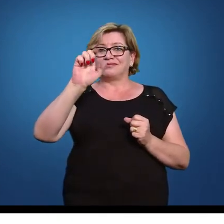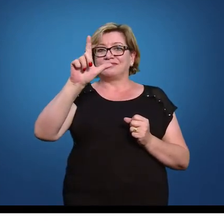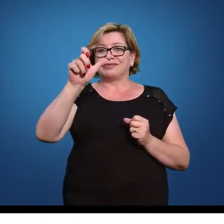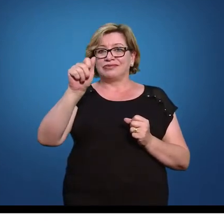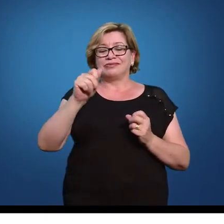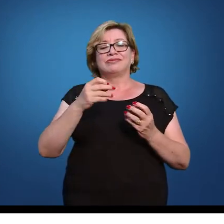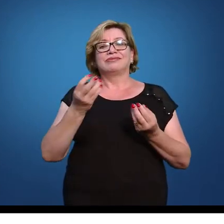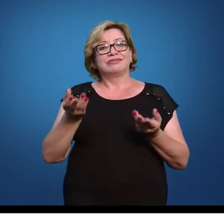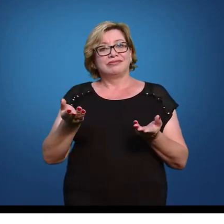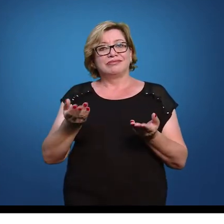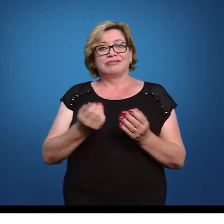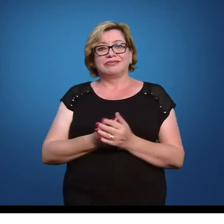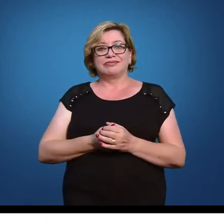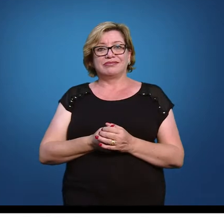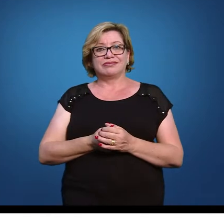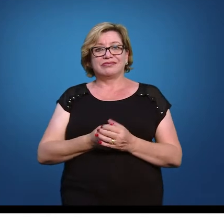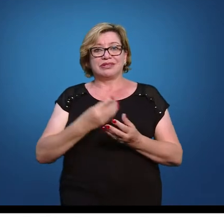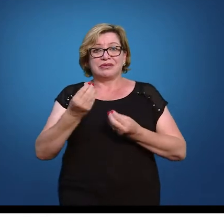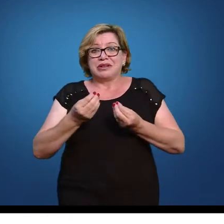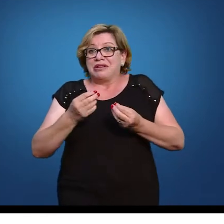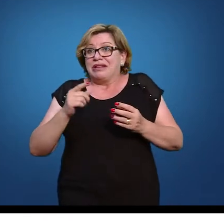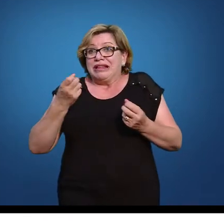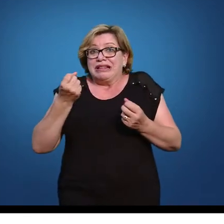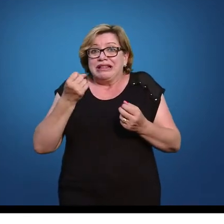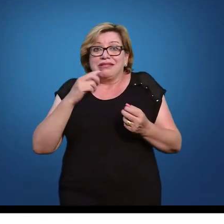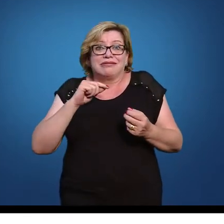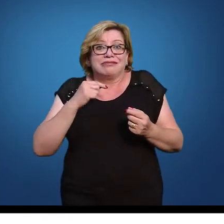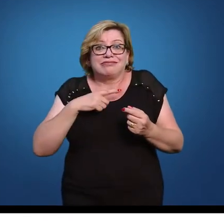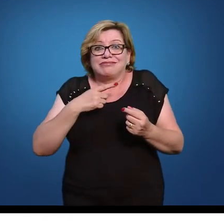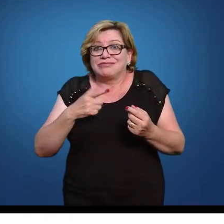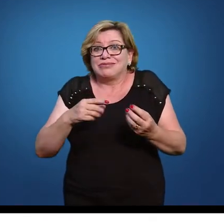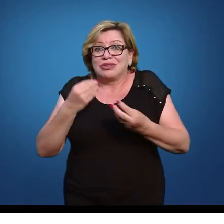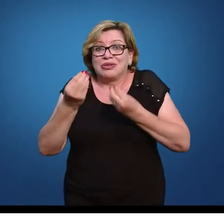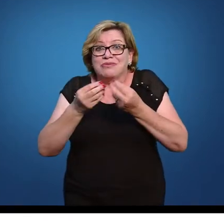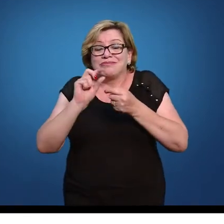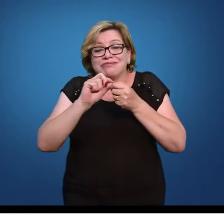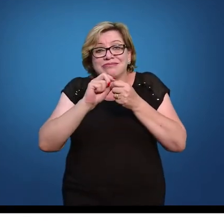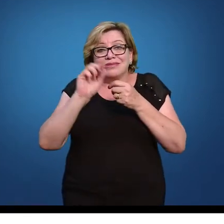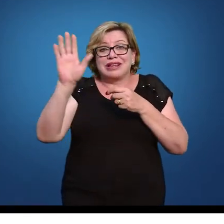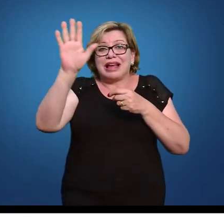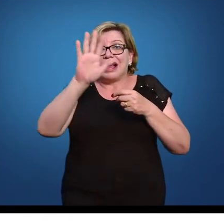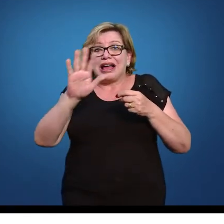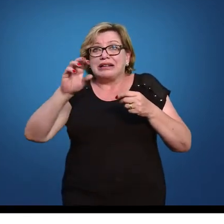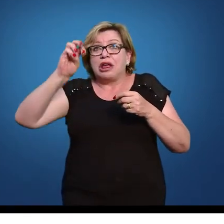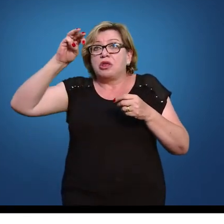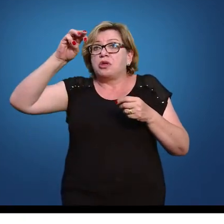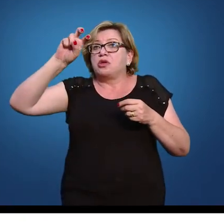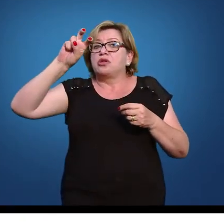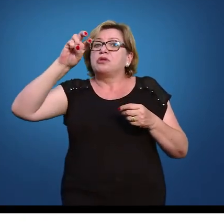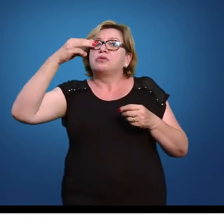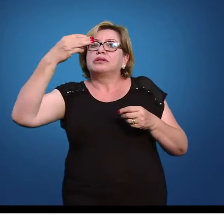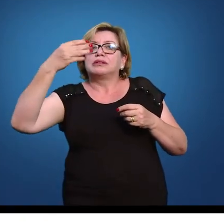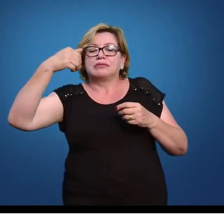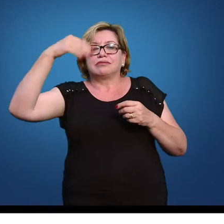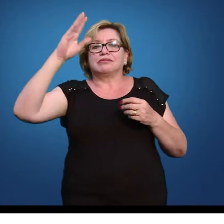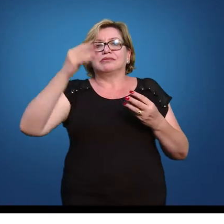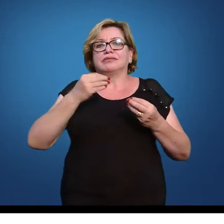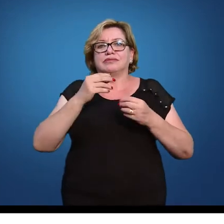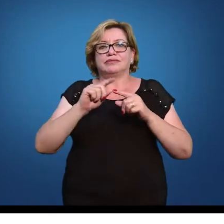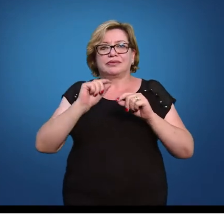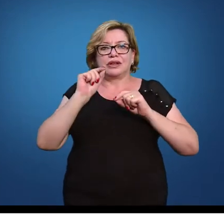tinha como eu calcular aquela área para os valores da maneira que estava ali acima de 53 com média 45